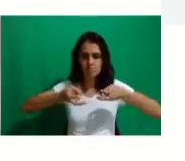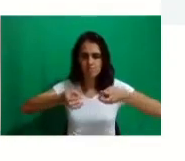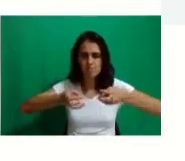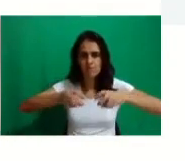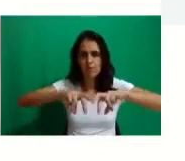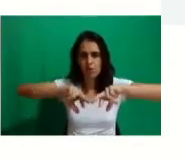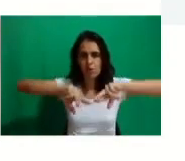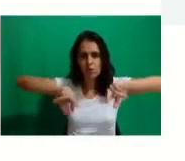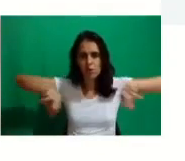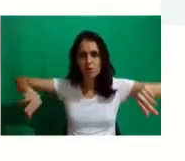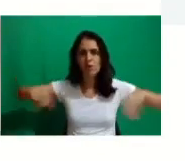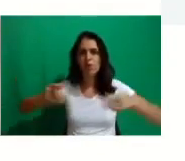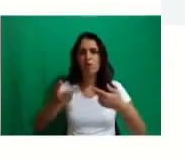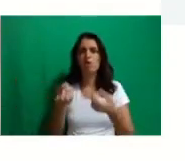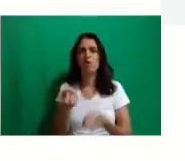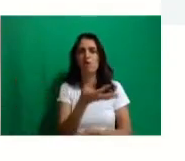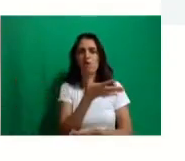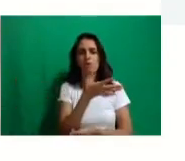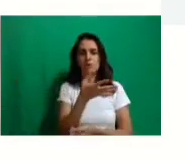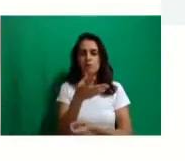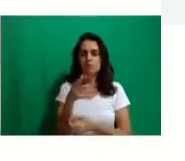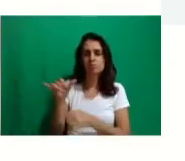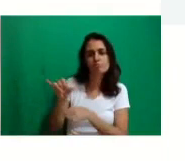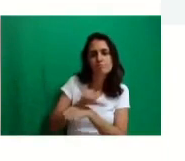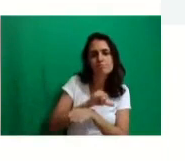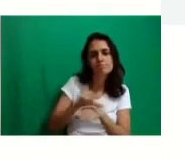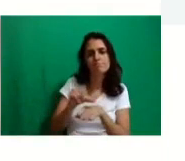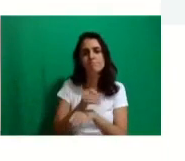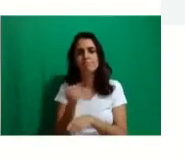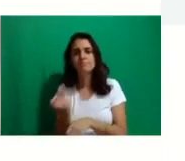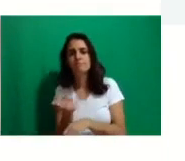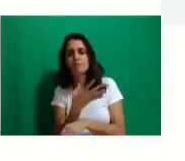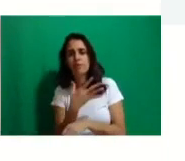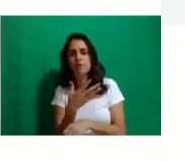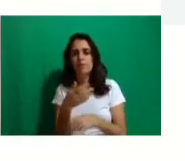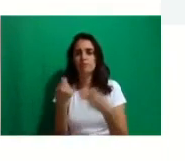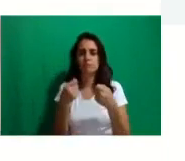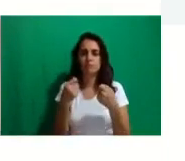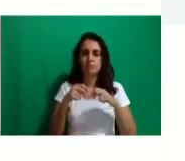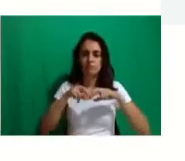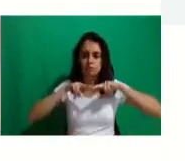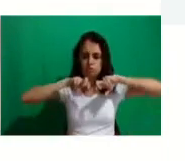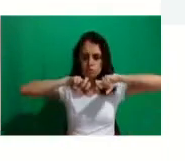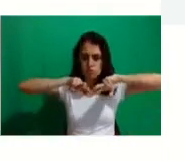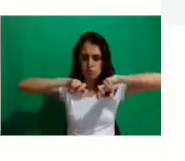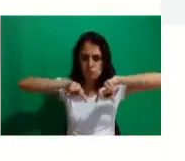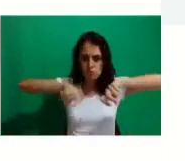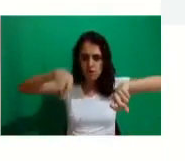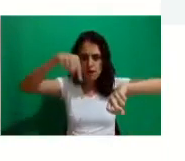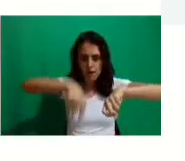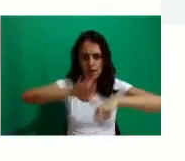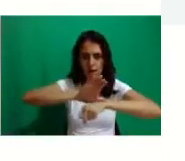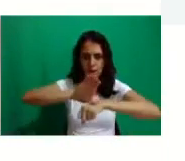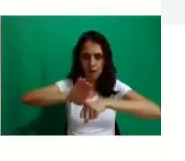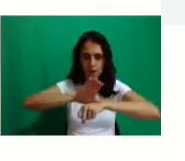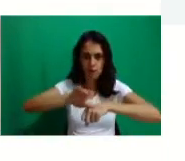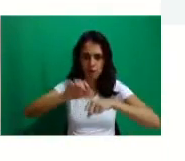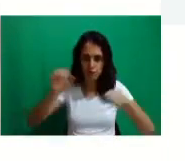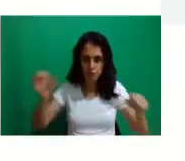se dedicar a buscar ferramentas novas. Vocês têm que entrar nesse curso dispostos a